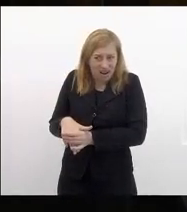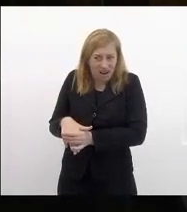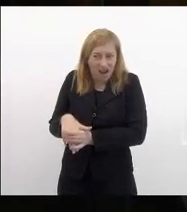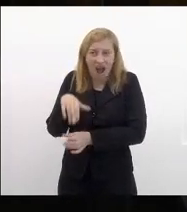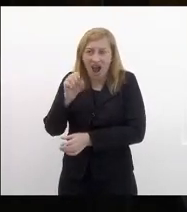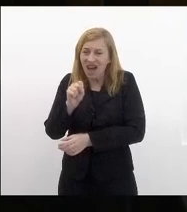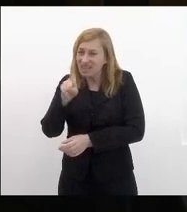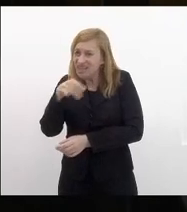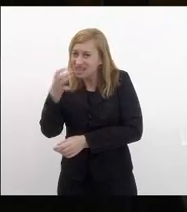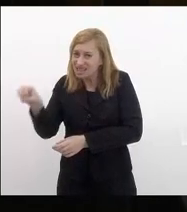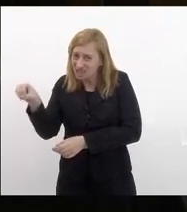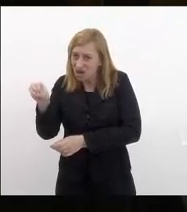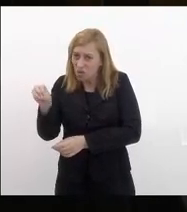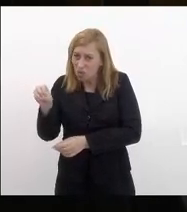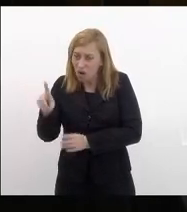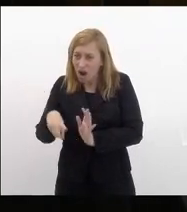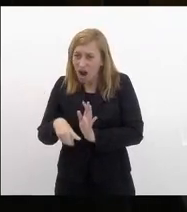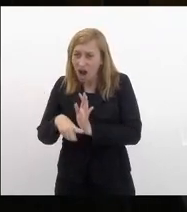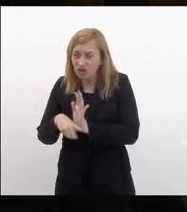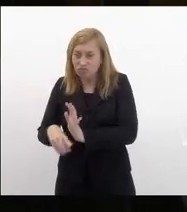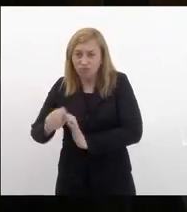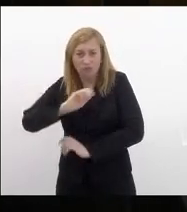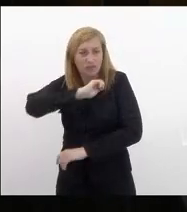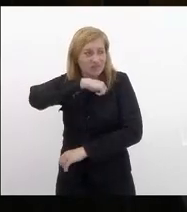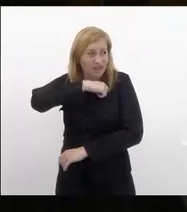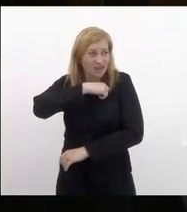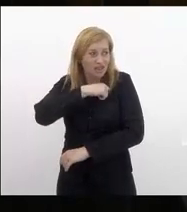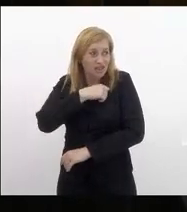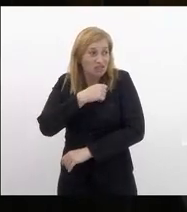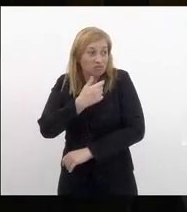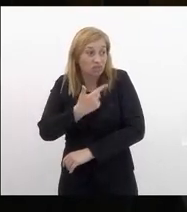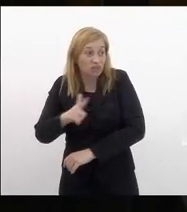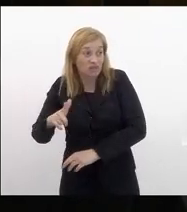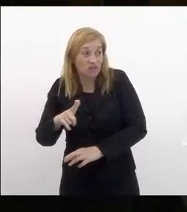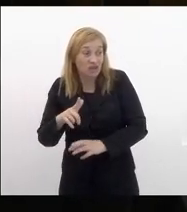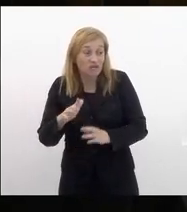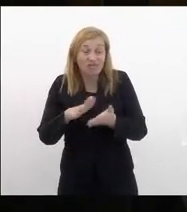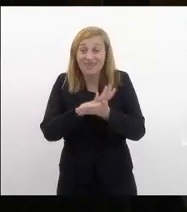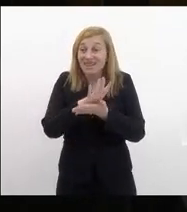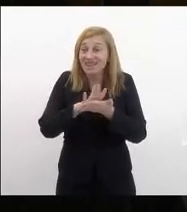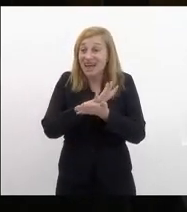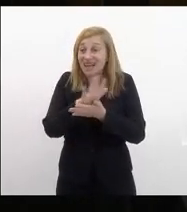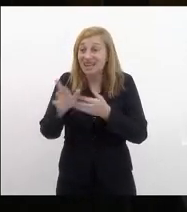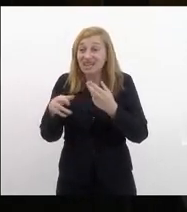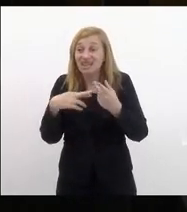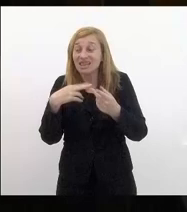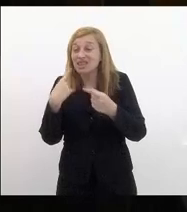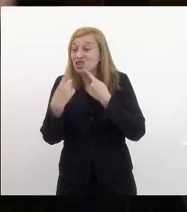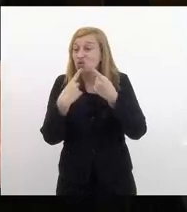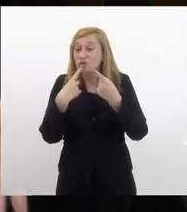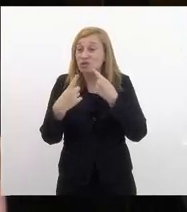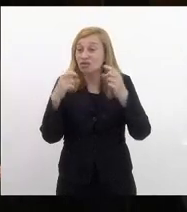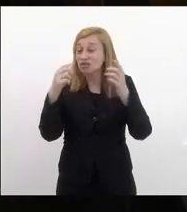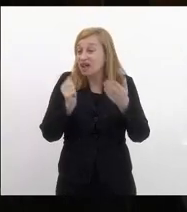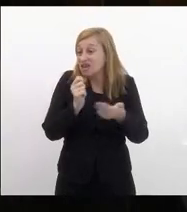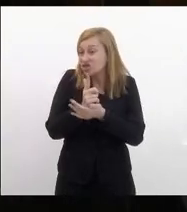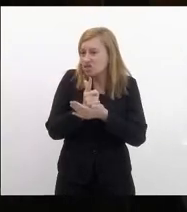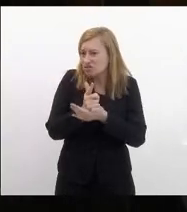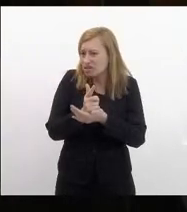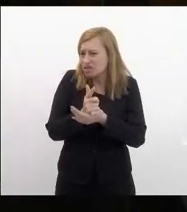adesão ao regime de recuperação fiscal sem ter feito uma auditoria dessa dívida essa dívida já está paga há muito tempo